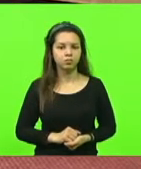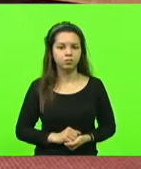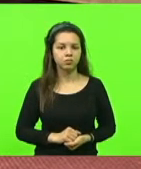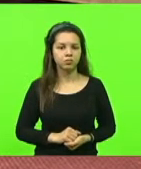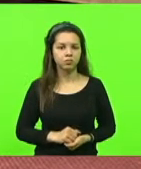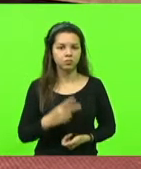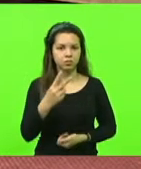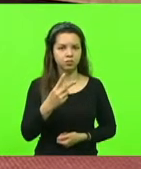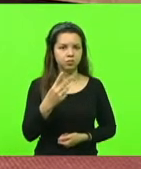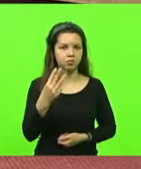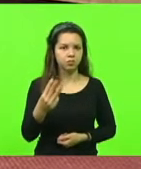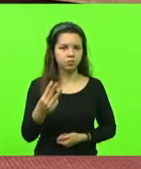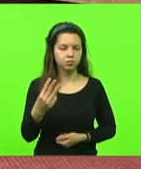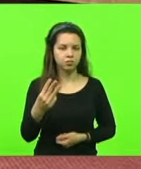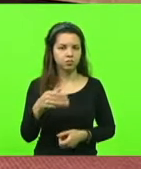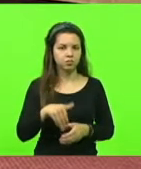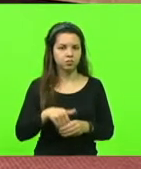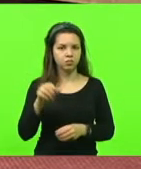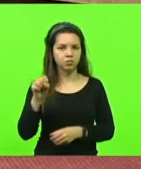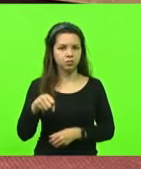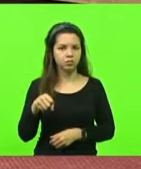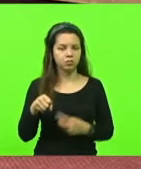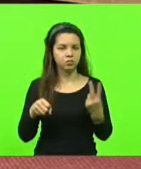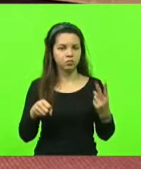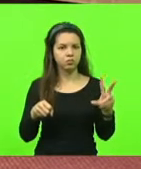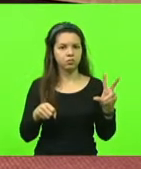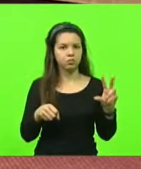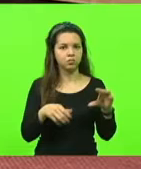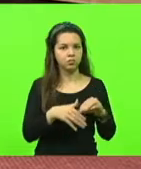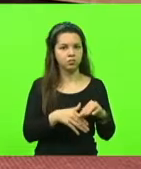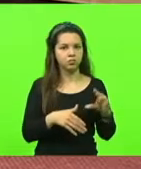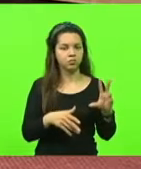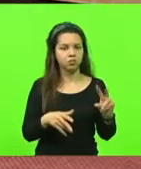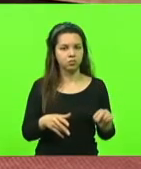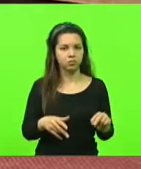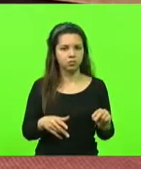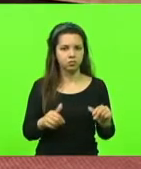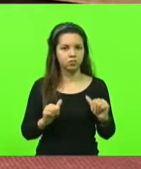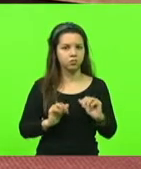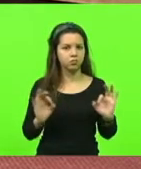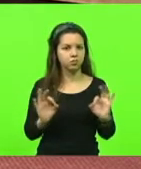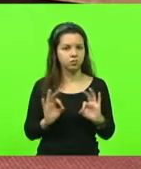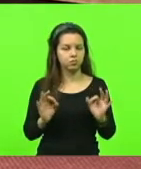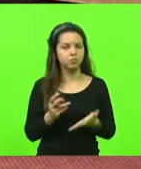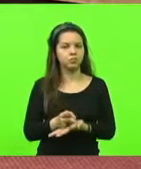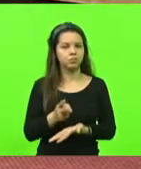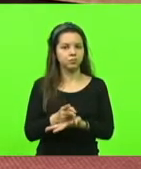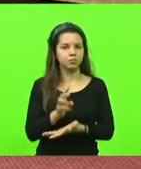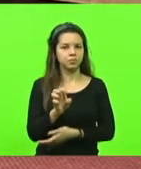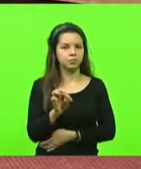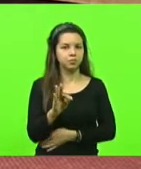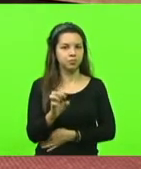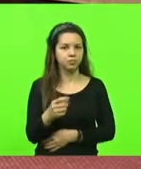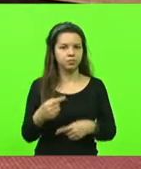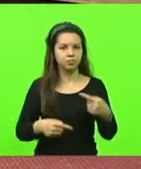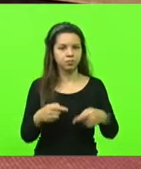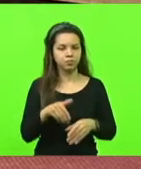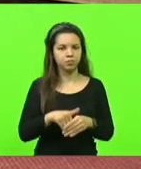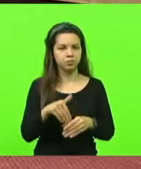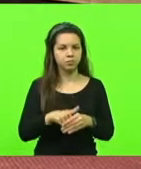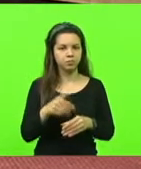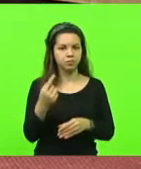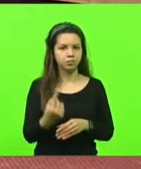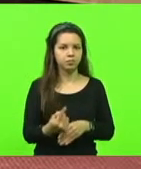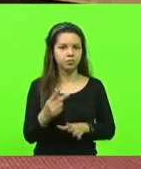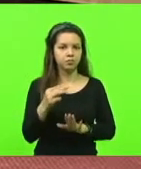23 votos sim, dois votos não, nenhuma abstenção, está mantido o veto. Discussão e votação em turno único da